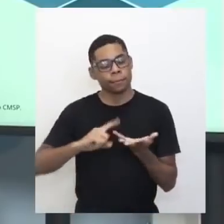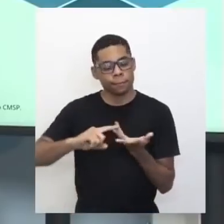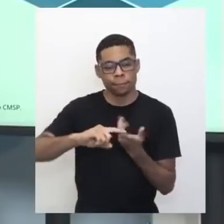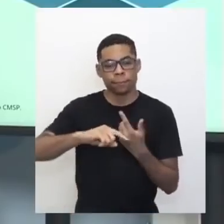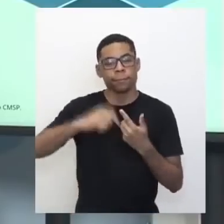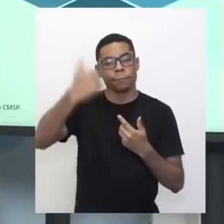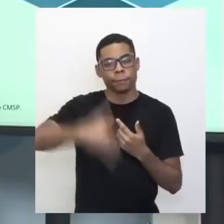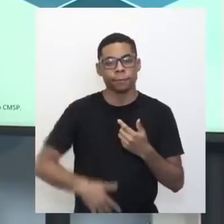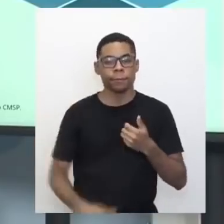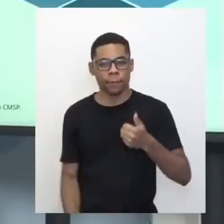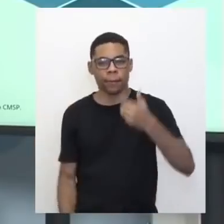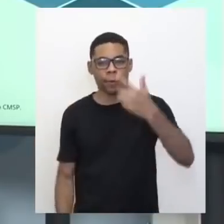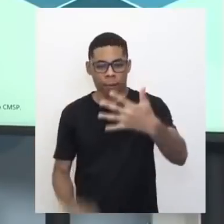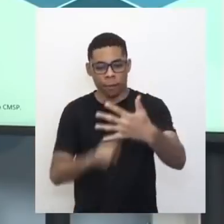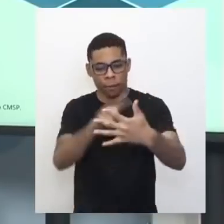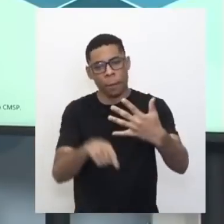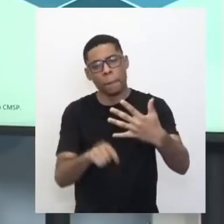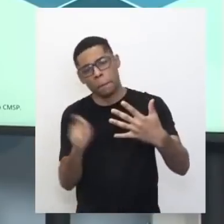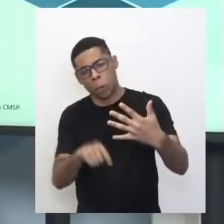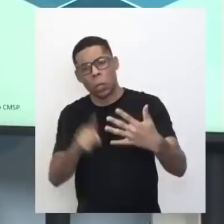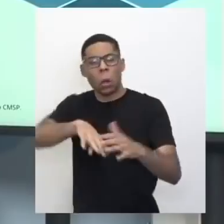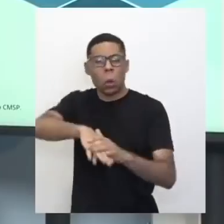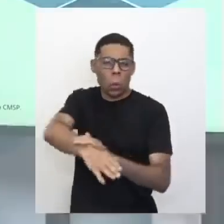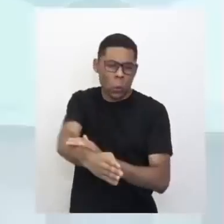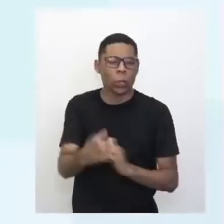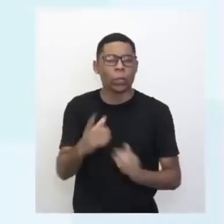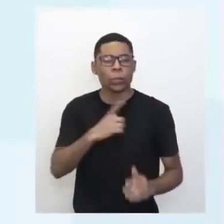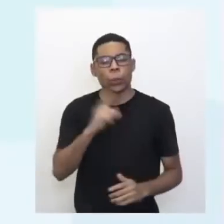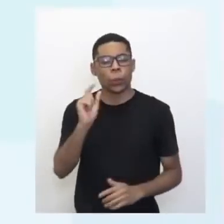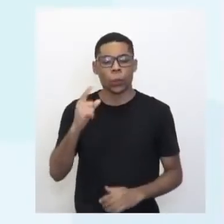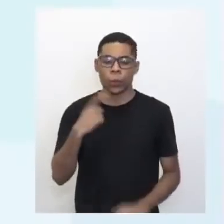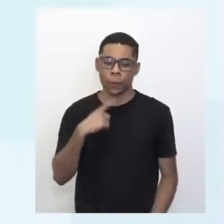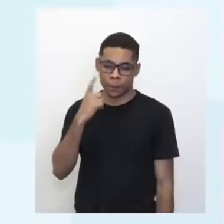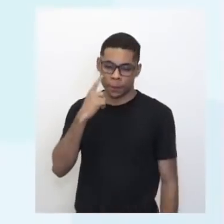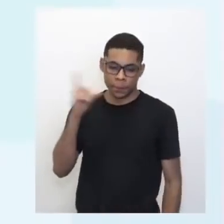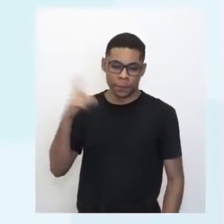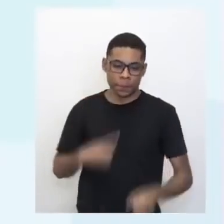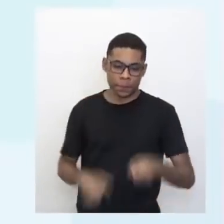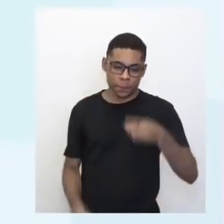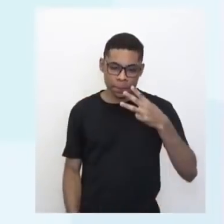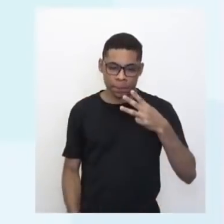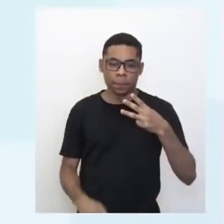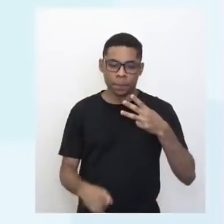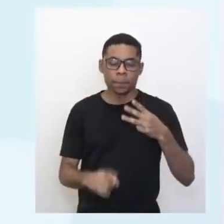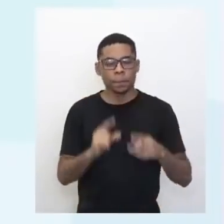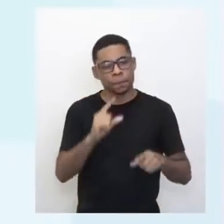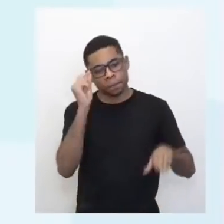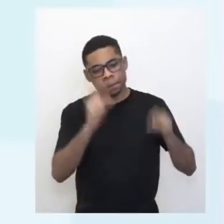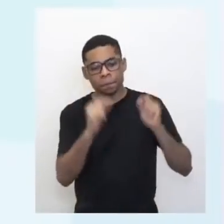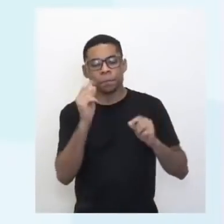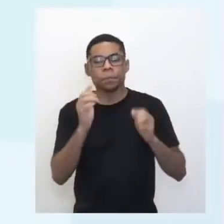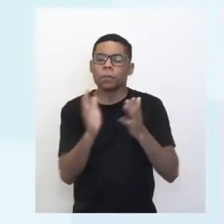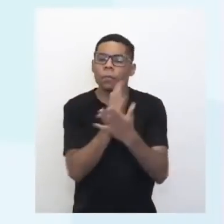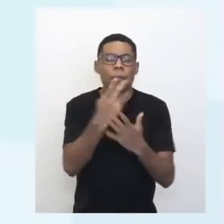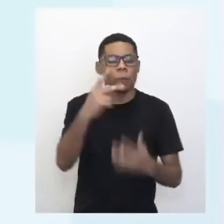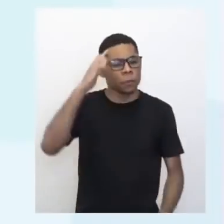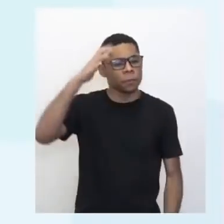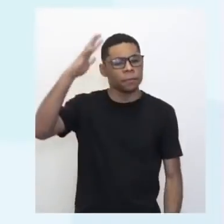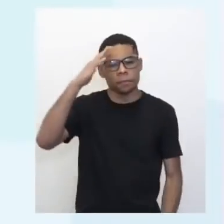que você já deve estar acostumado, ela envolve formulação de hipótese, selecionar algumas informações